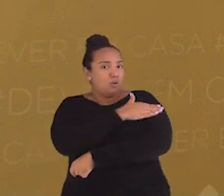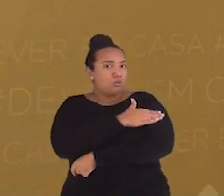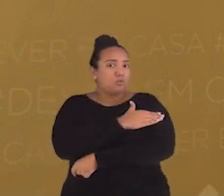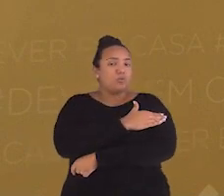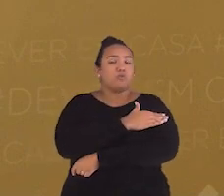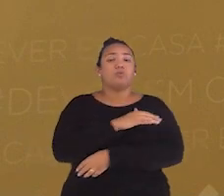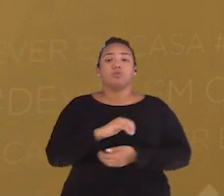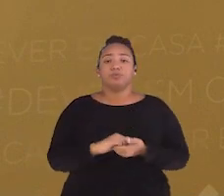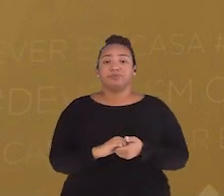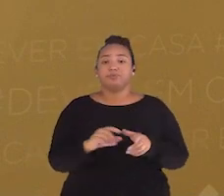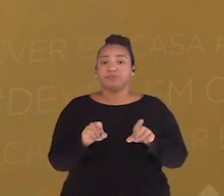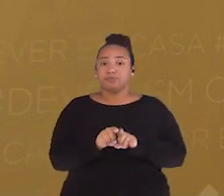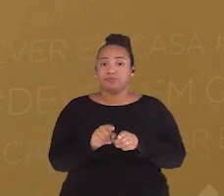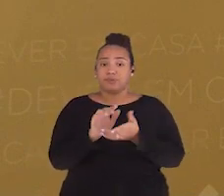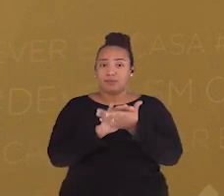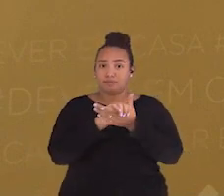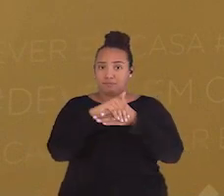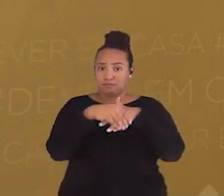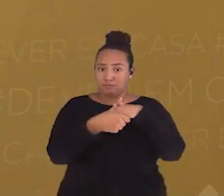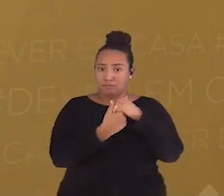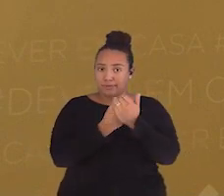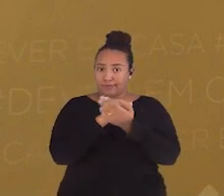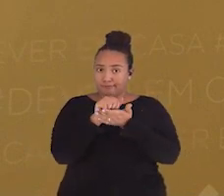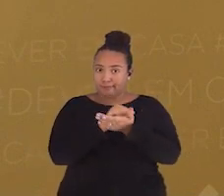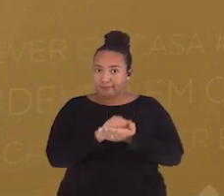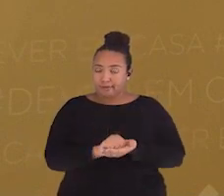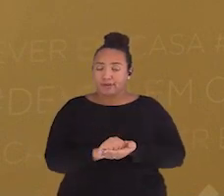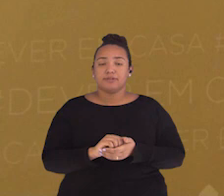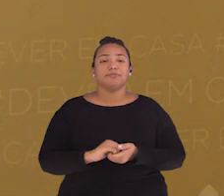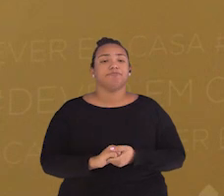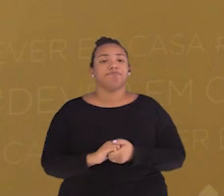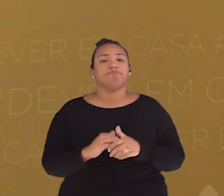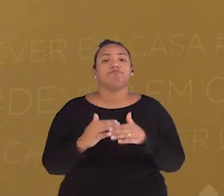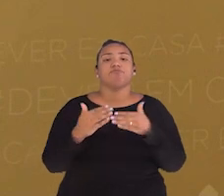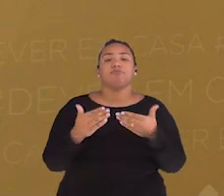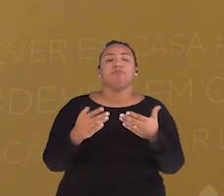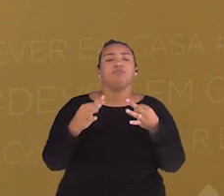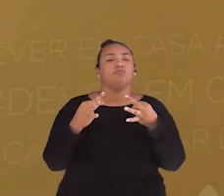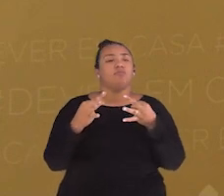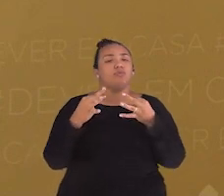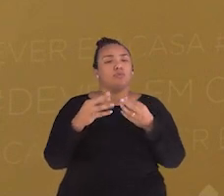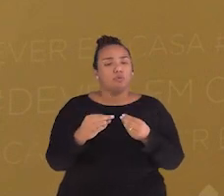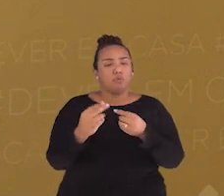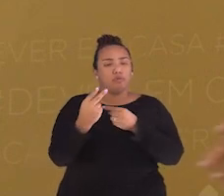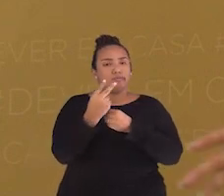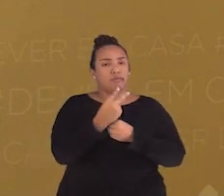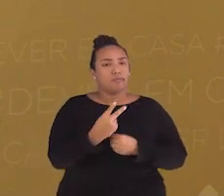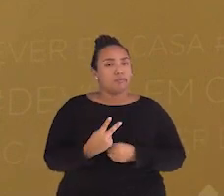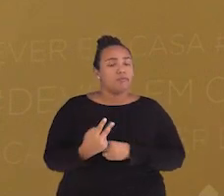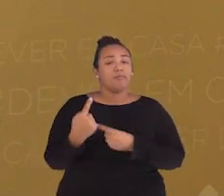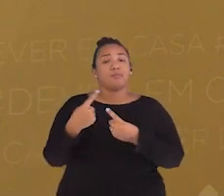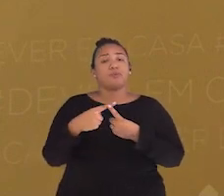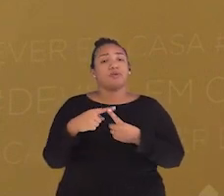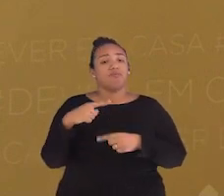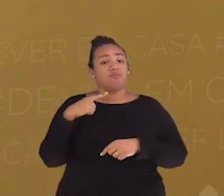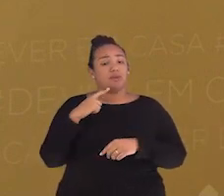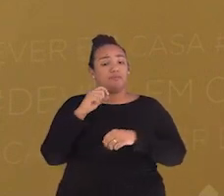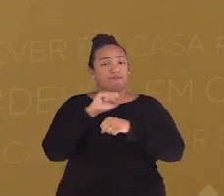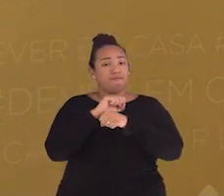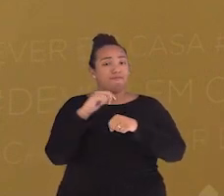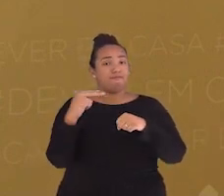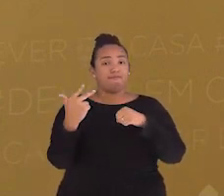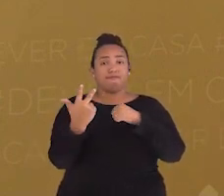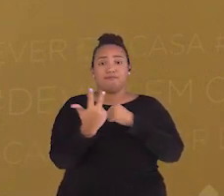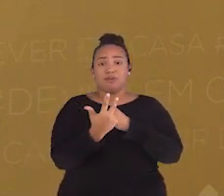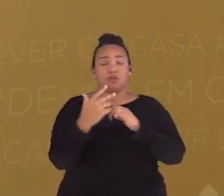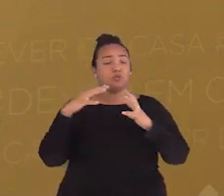constante e também lavar as mãos. Todos esses cuidados se justificam pela circulação de um